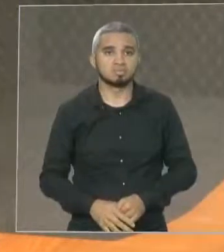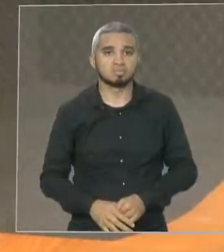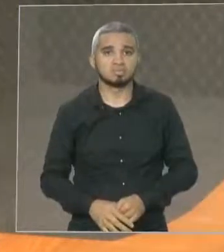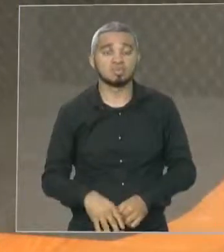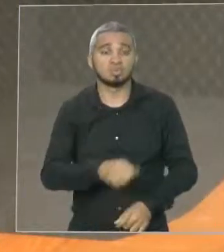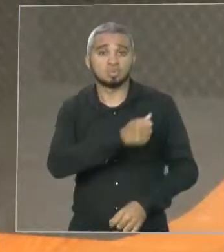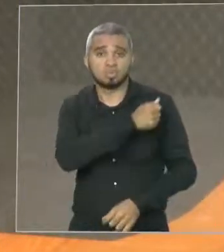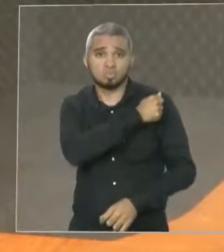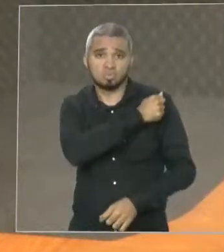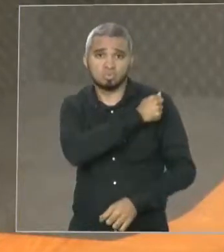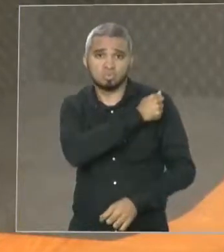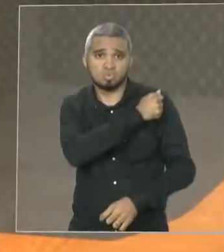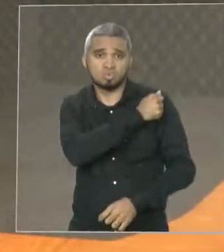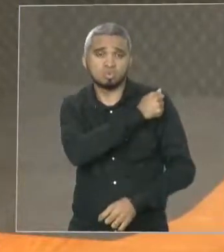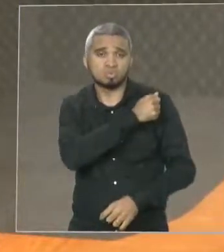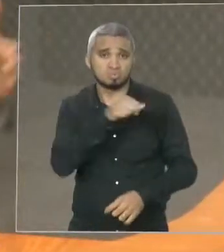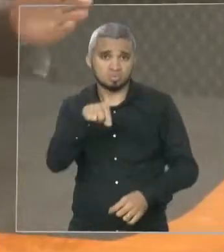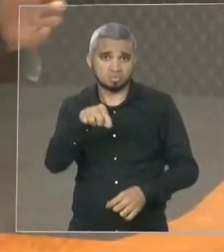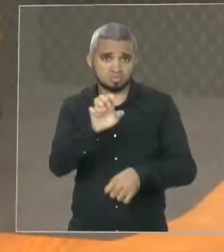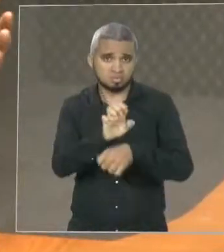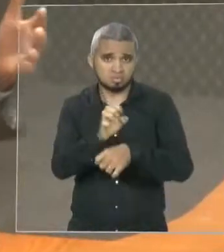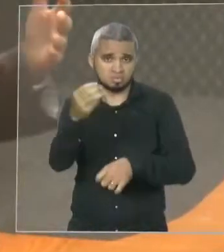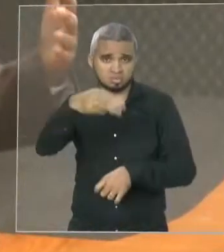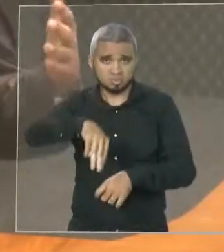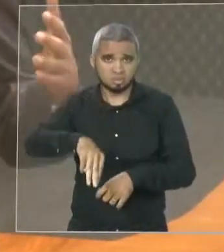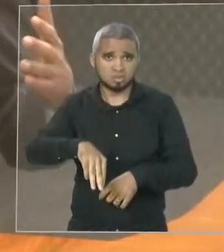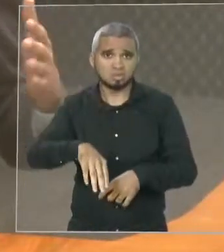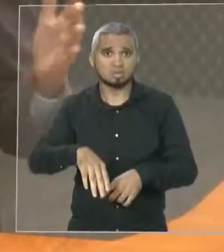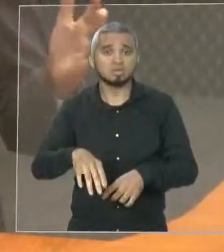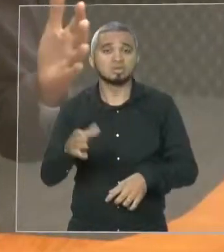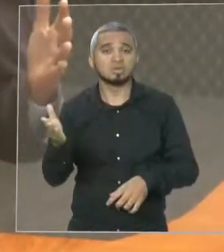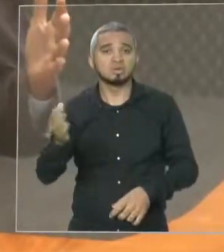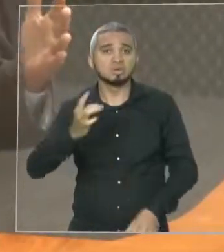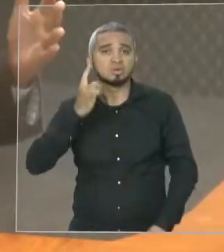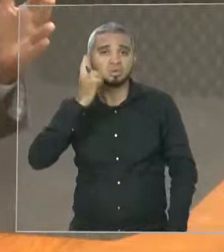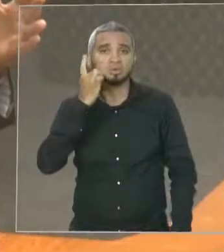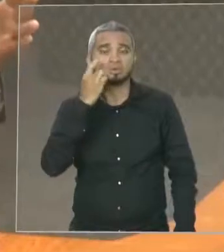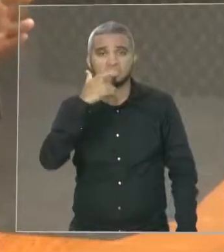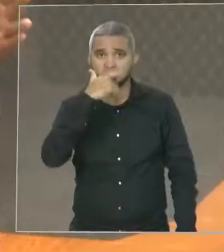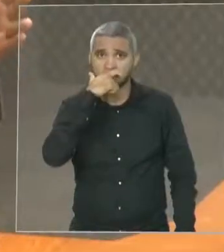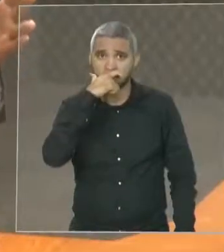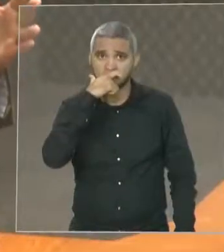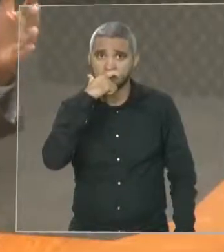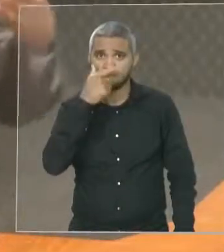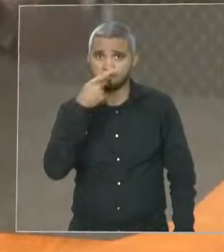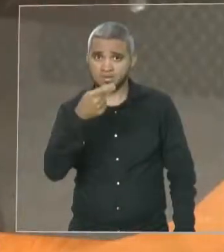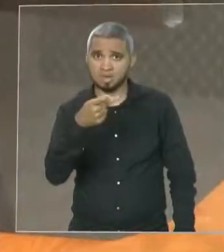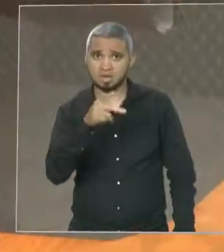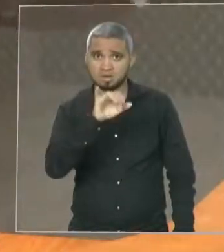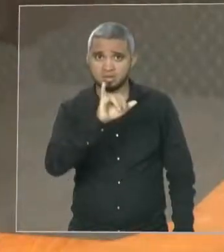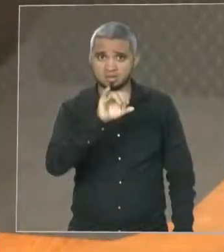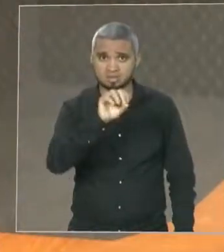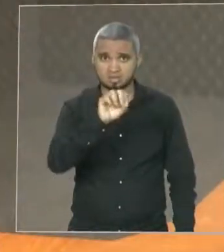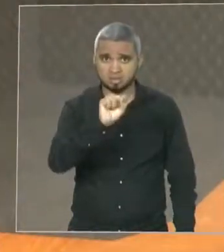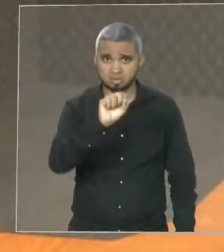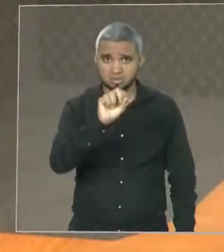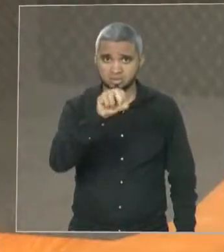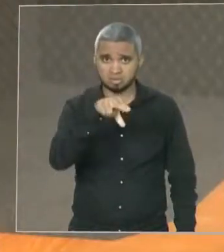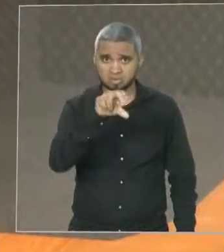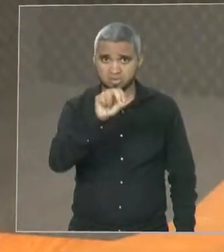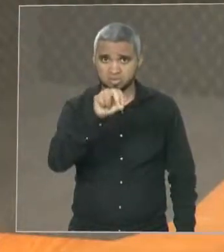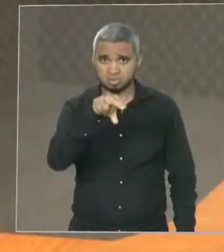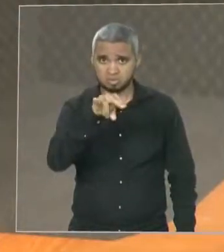o deputado César Pires, se alinha com esse argumento da isonomia. Ora, mas se os outros estados